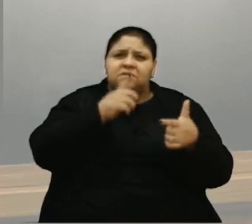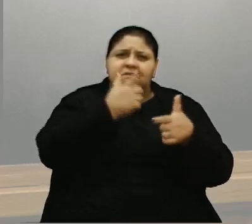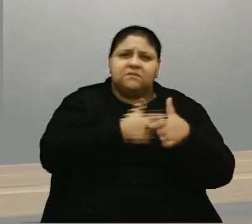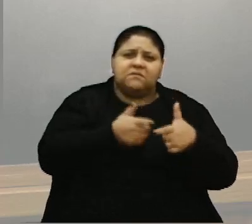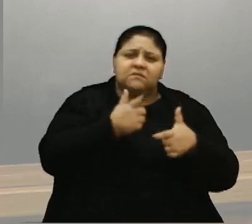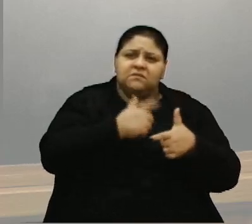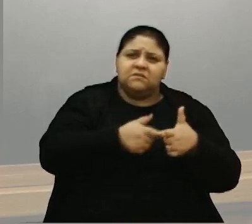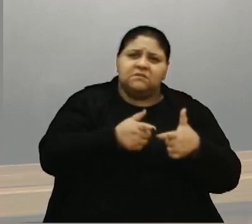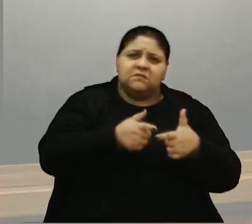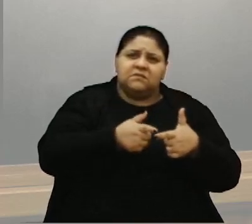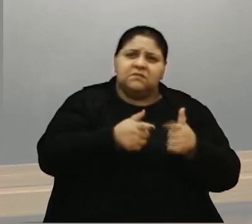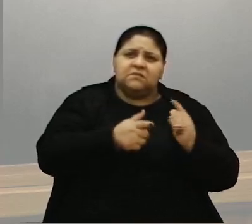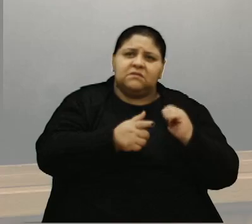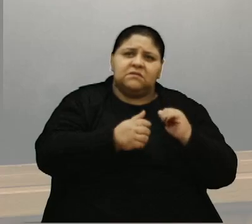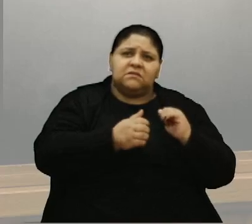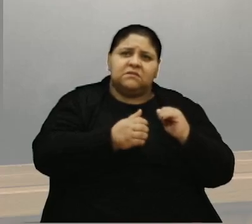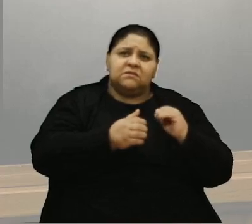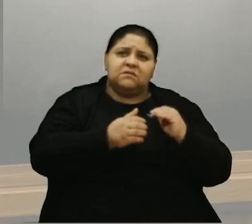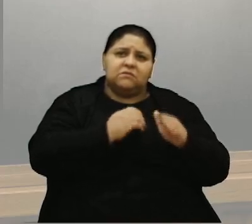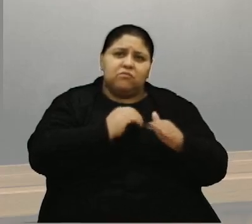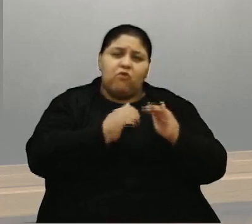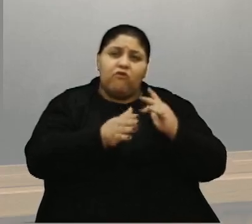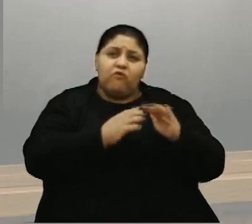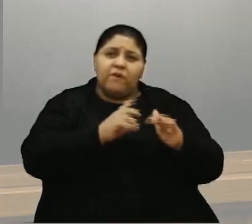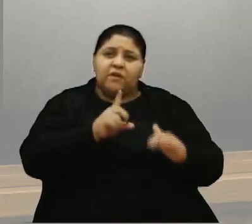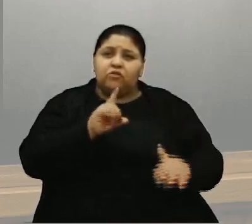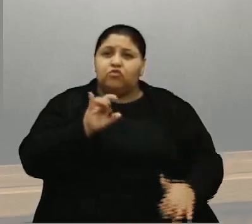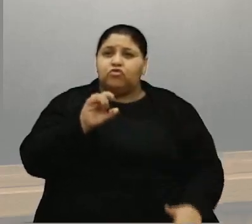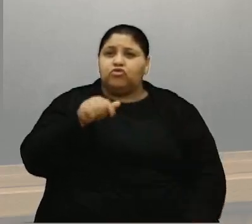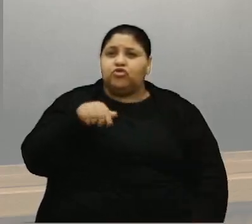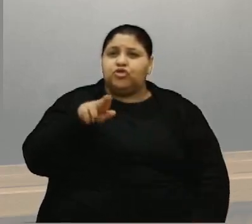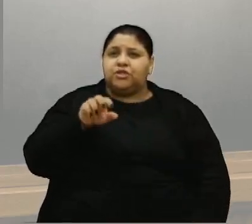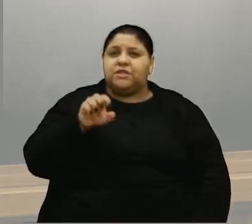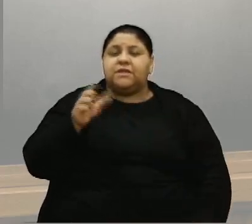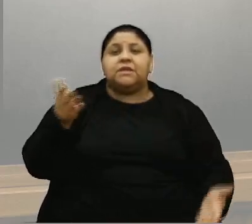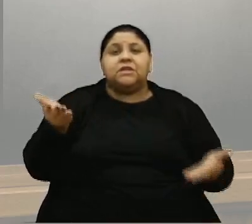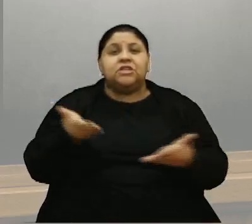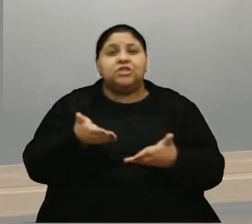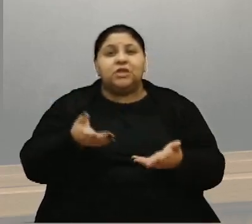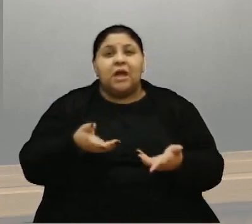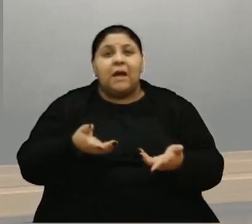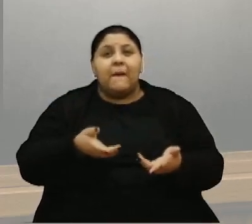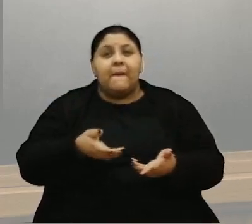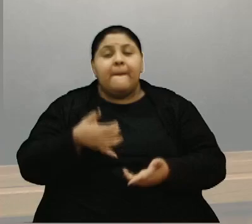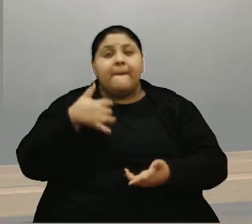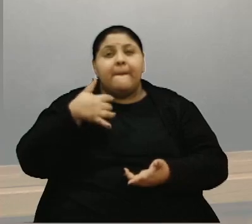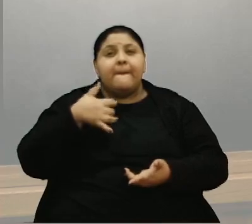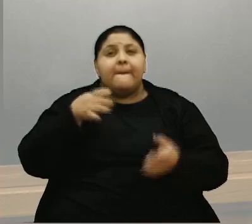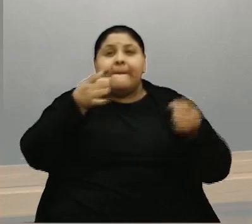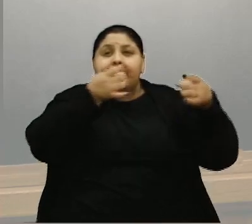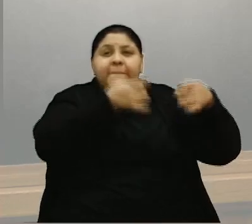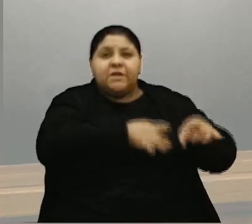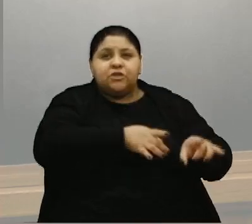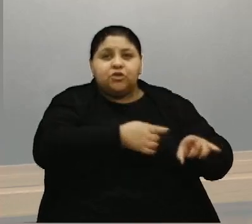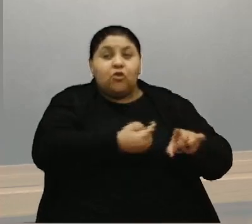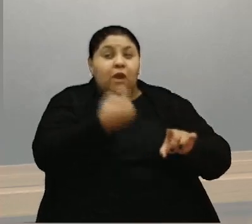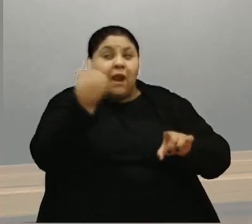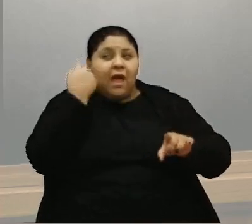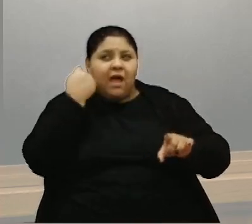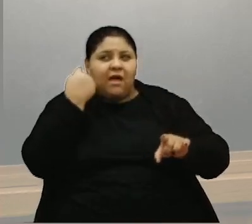de rompimento de diques, uma série de coisas que já prejudicou Galópolis naquela época. Mas não é só Galópolis.